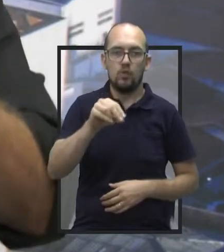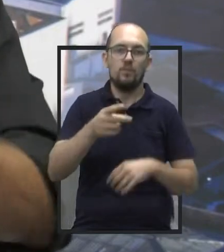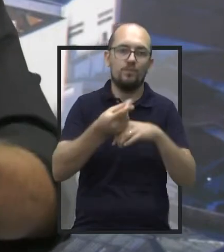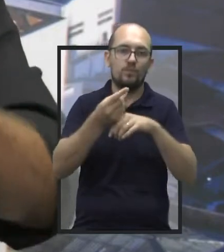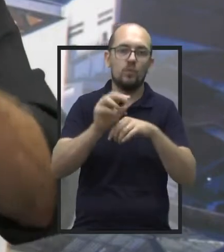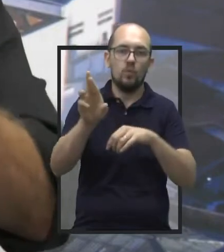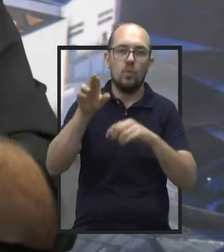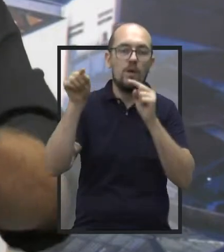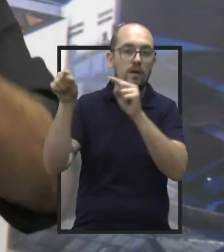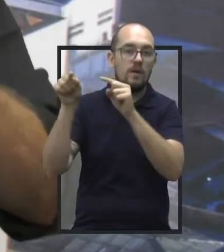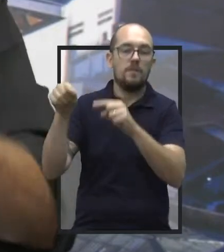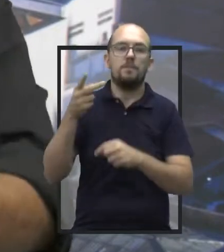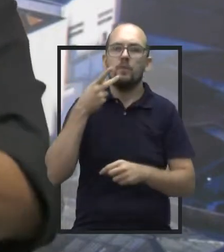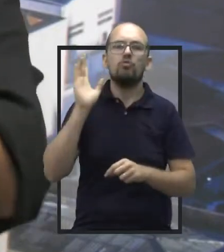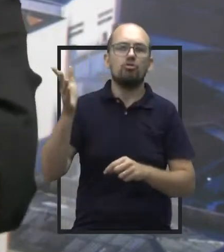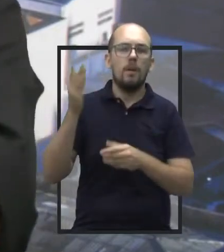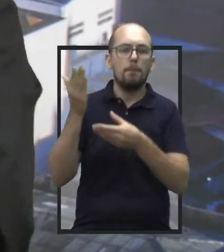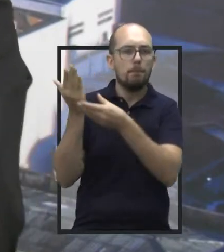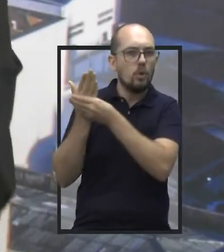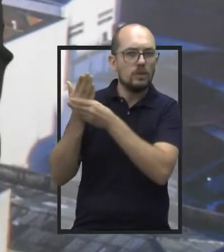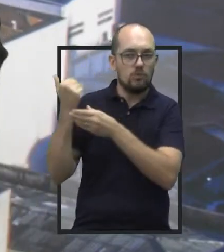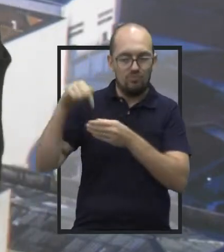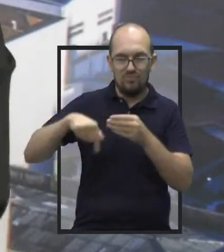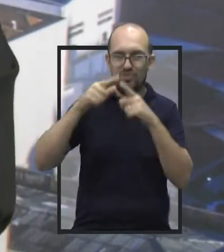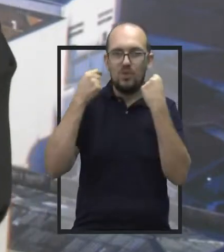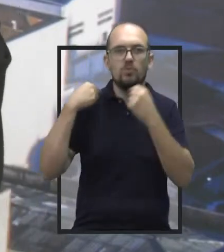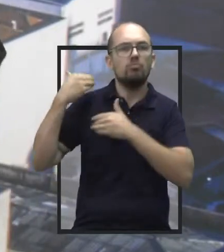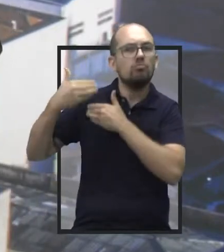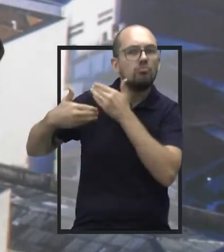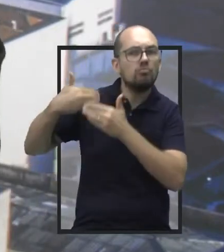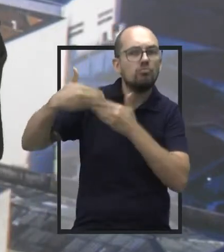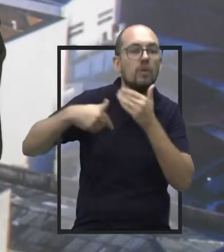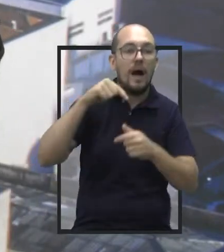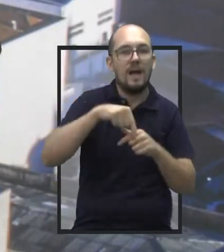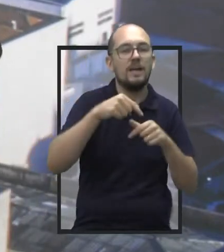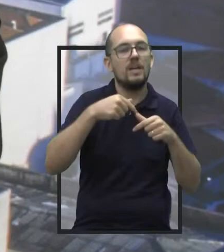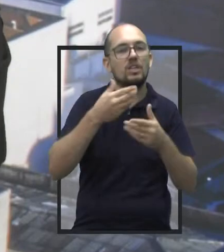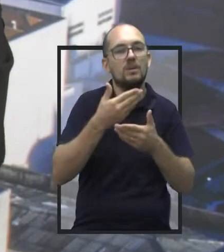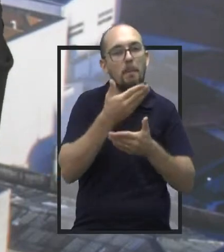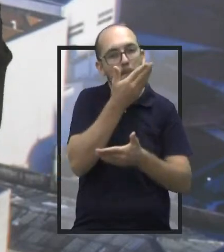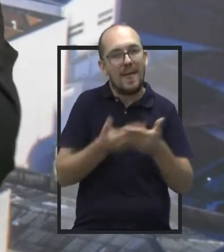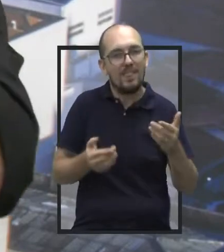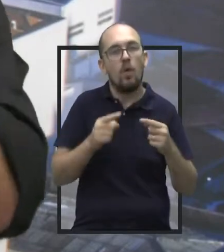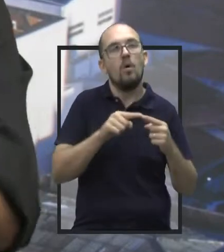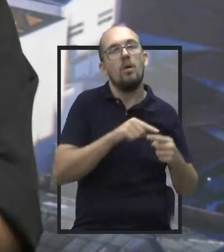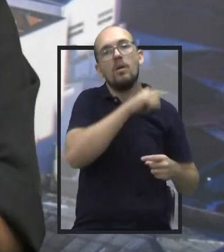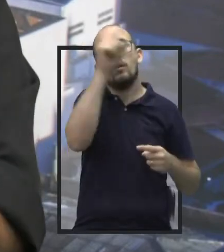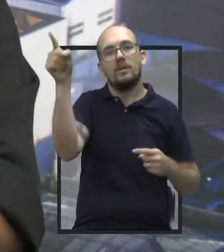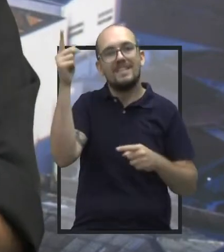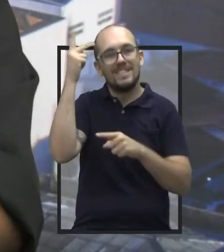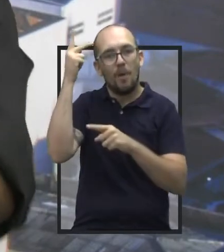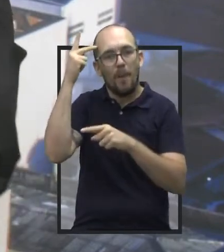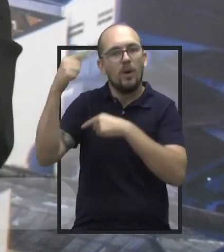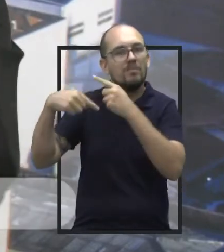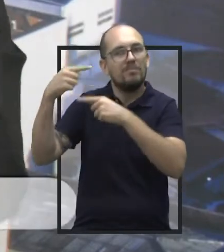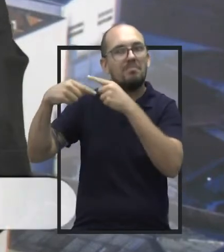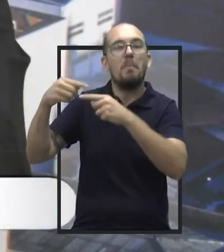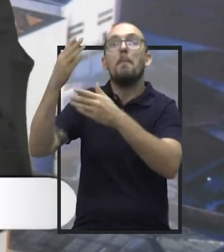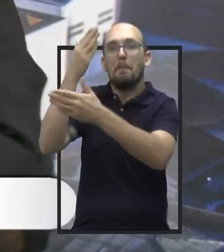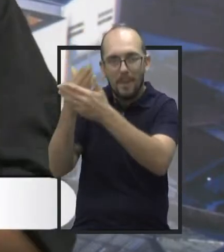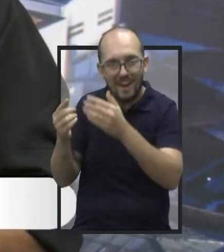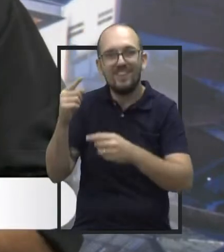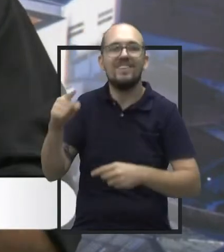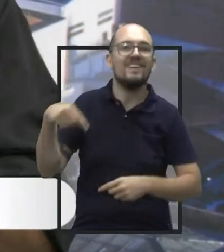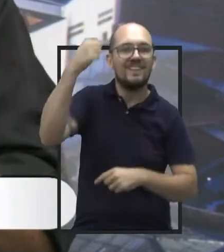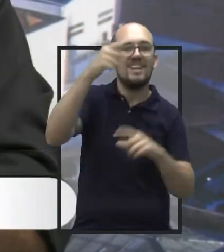do processo que estava sendo gerado já há muito tempo, do qual foi em Jaú, perderam em Jaú, recorreu a São Paulo, perderam em São Paulo, recorreu a Brasília, perderam em Brasília, voltou